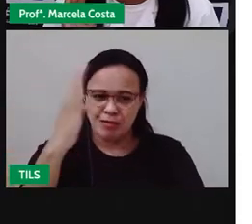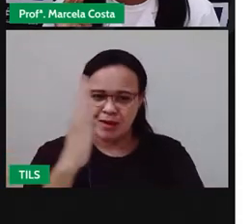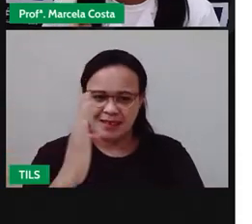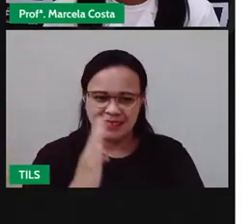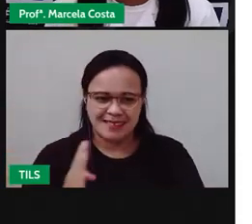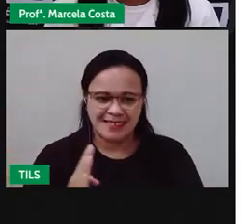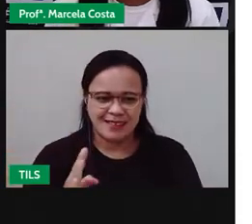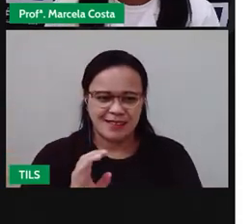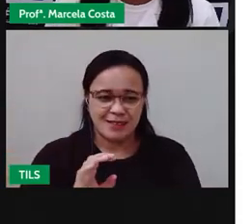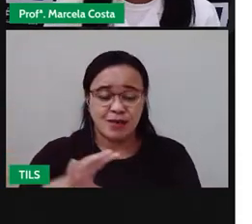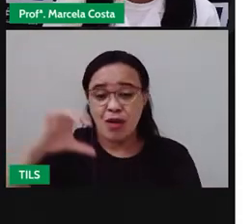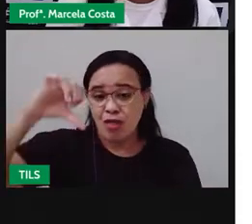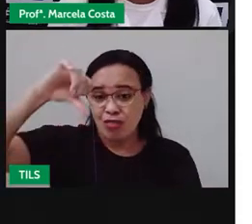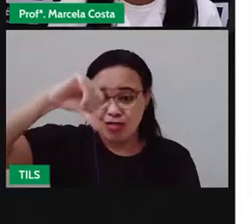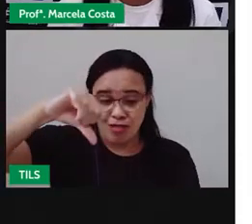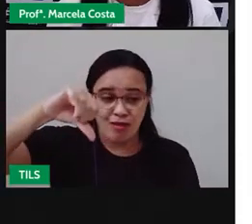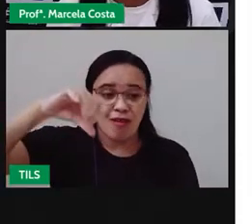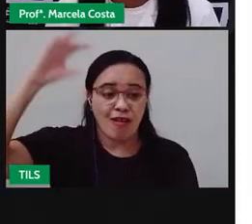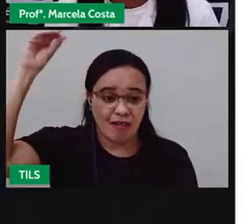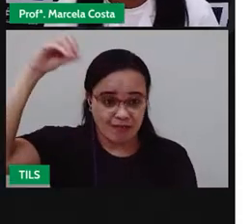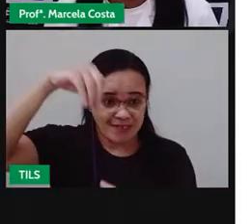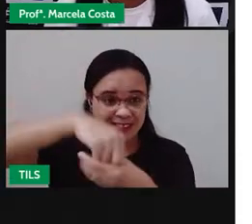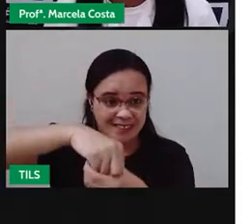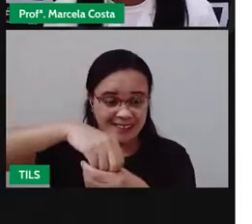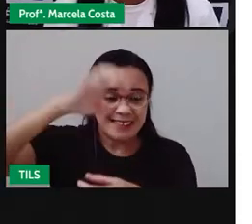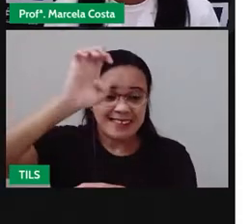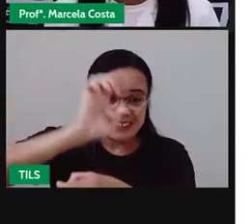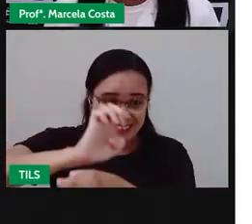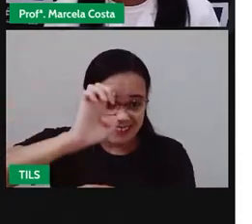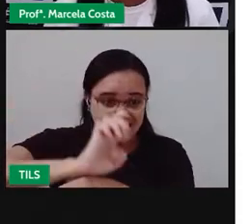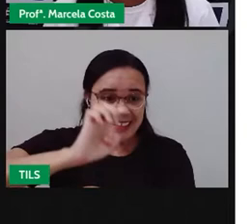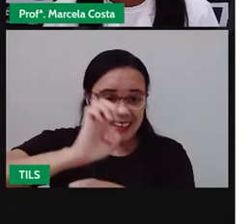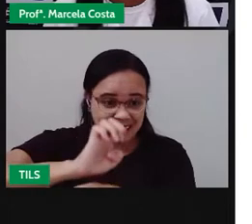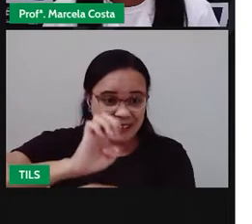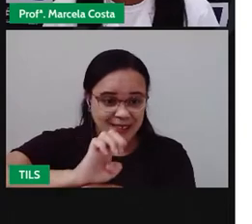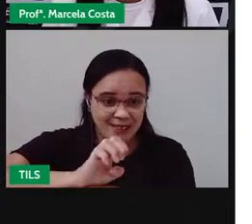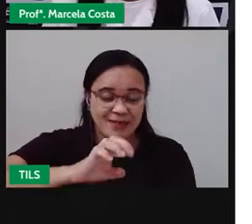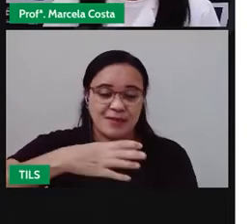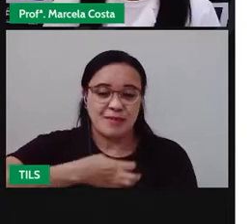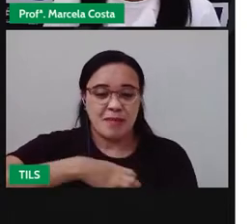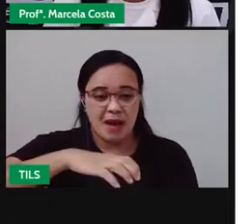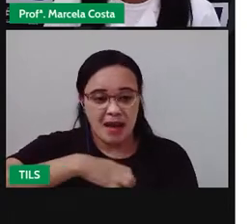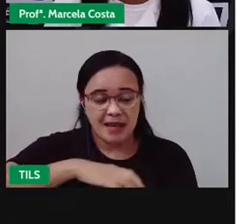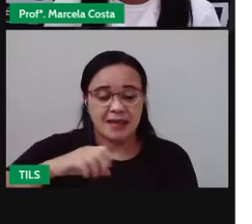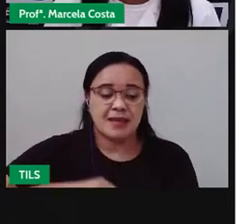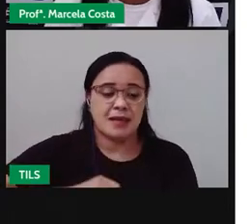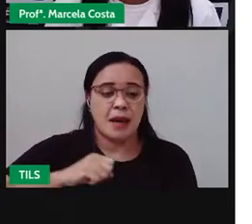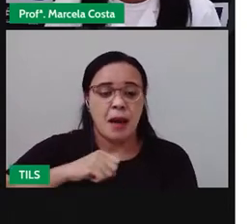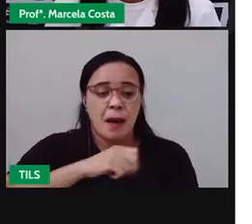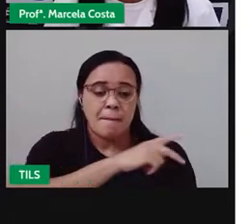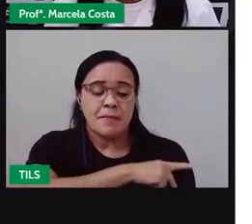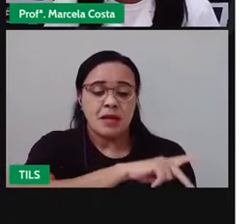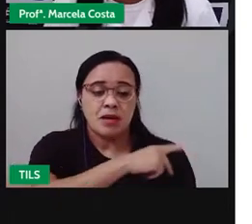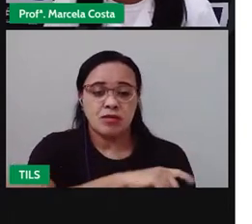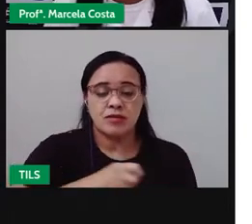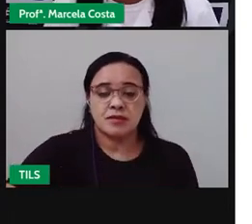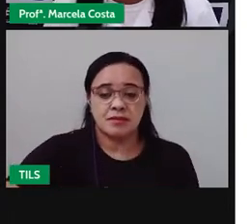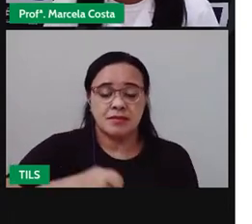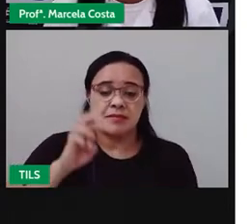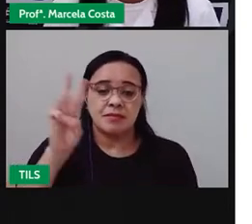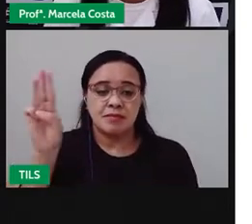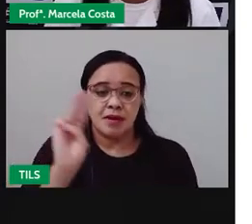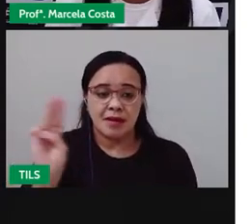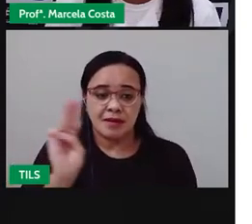composta por nove estados. Bahia, Piauí, Maranhão, Ceará,